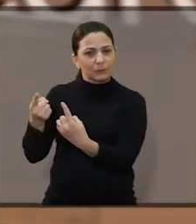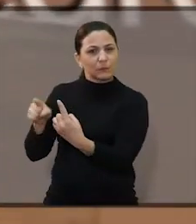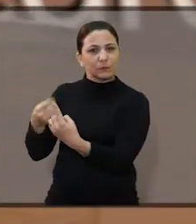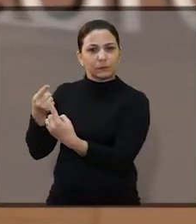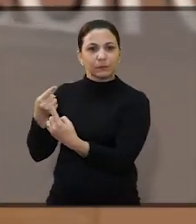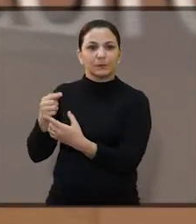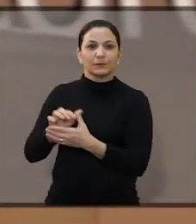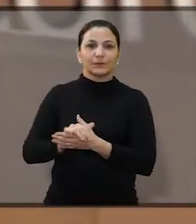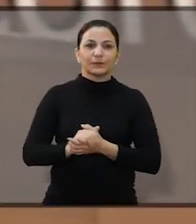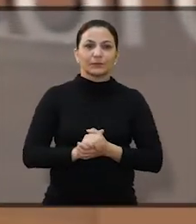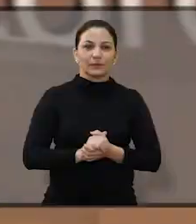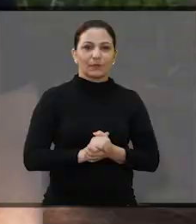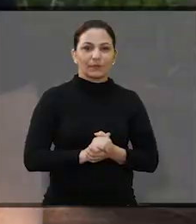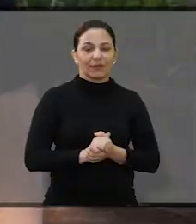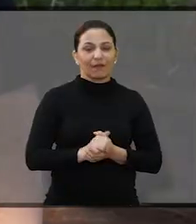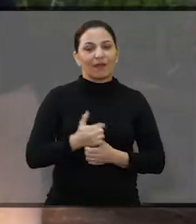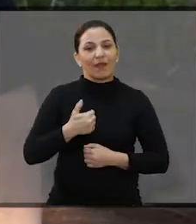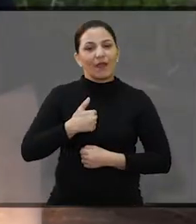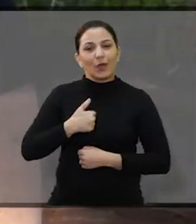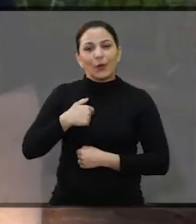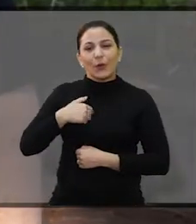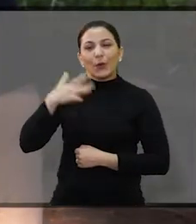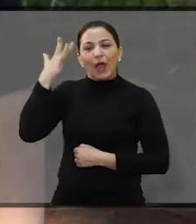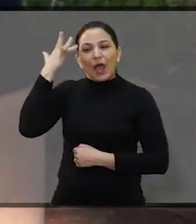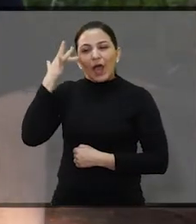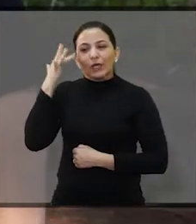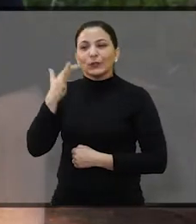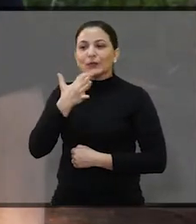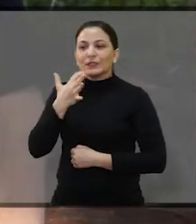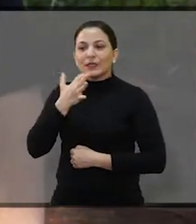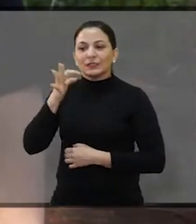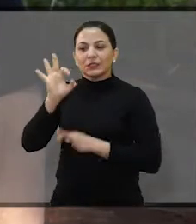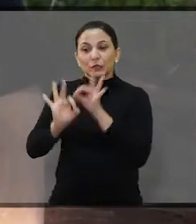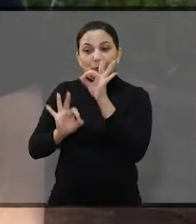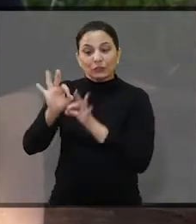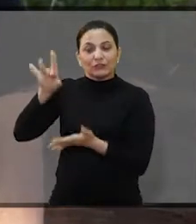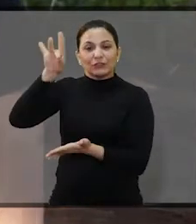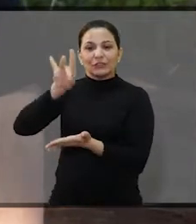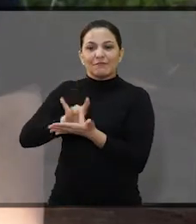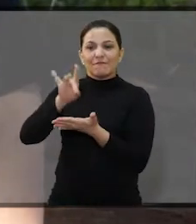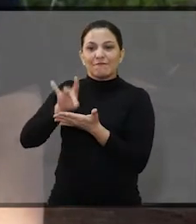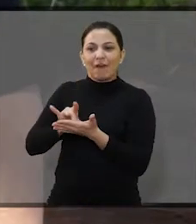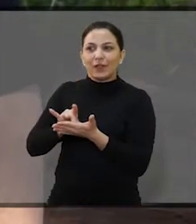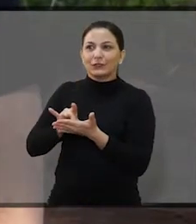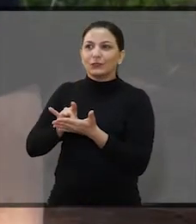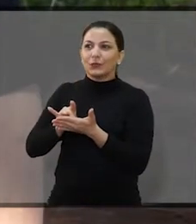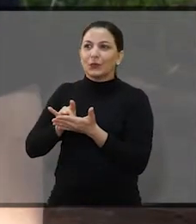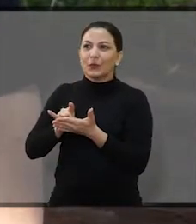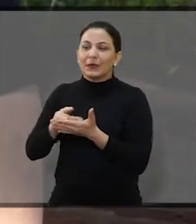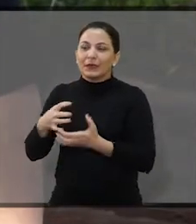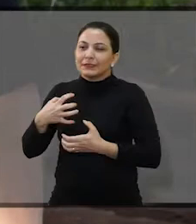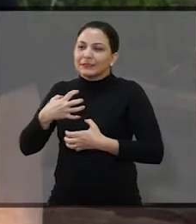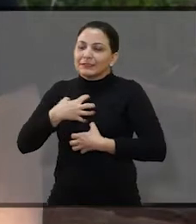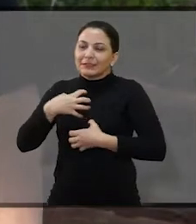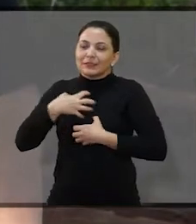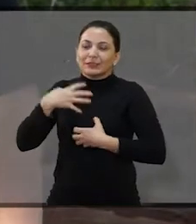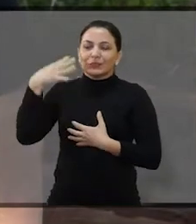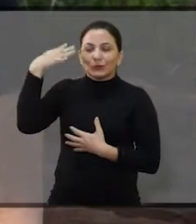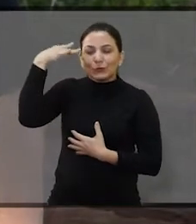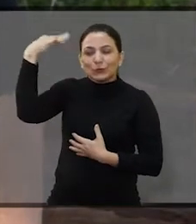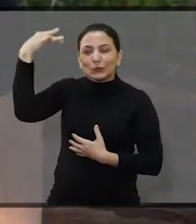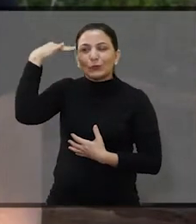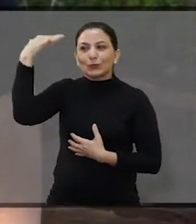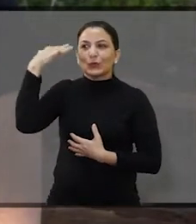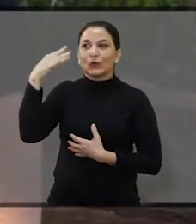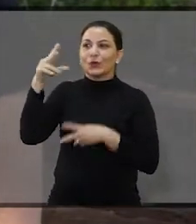Era um desafio. Eu acho que todo mundo que conhece o projeto aqui um pouco mais a fundo passa a ter esse sonho, porque